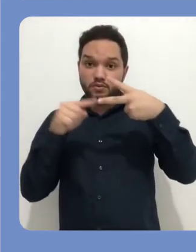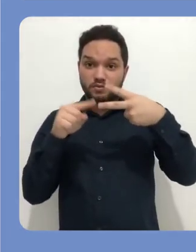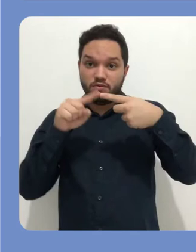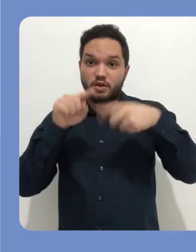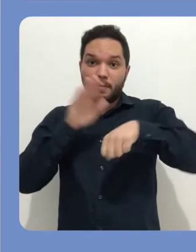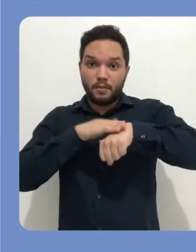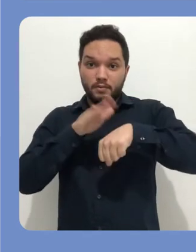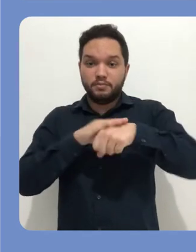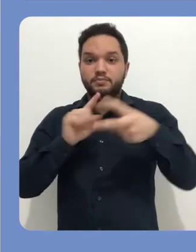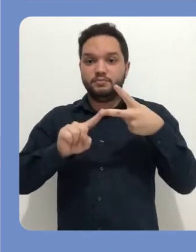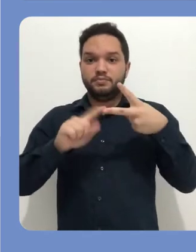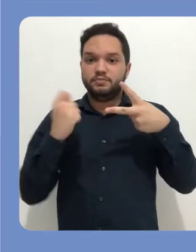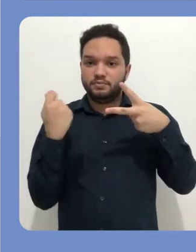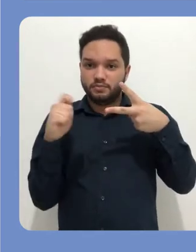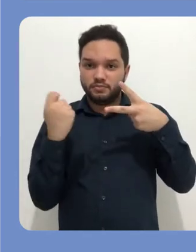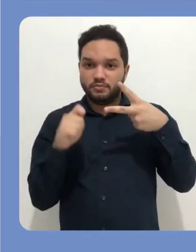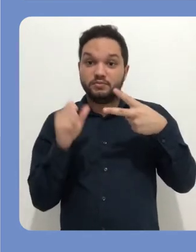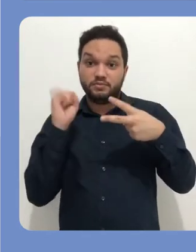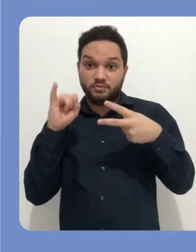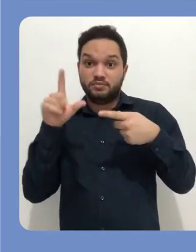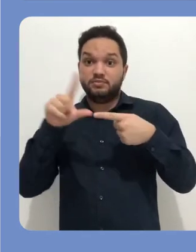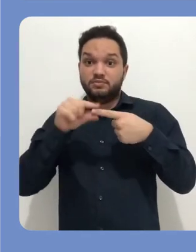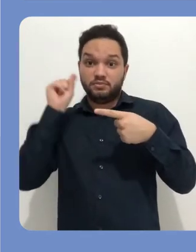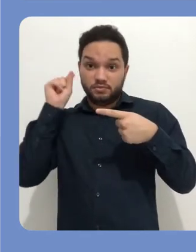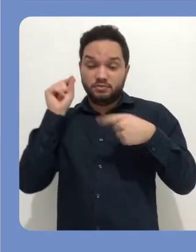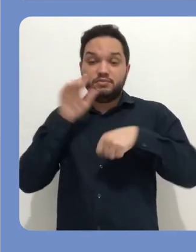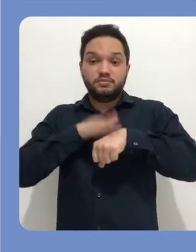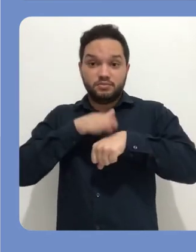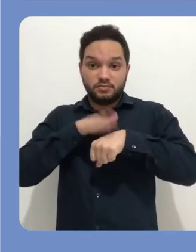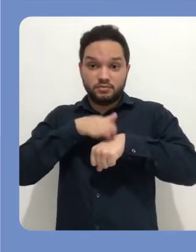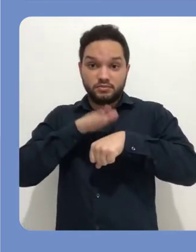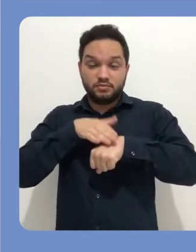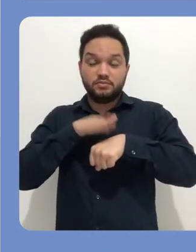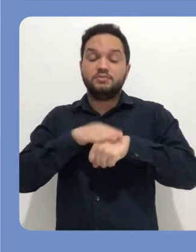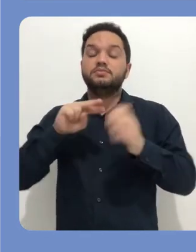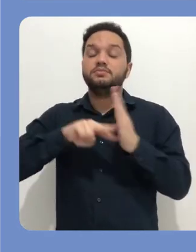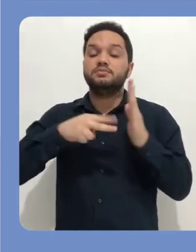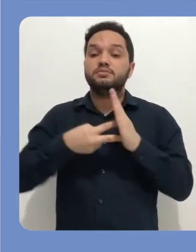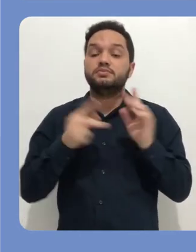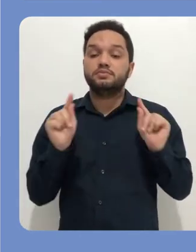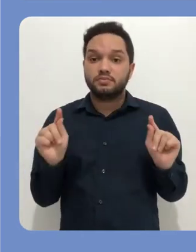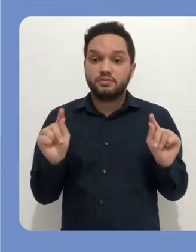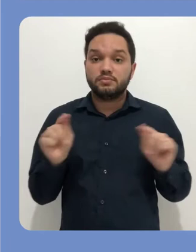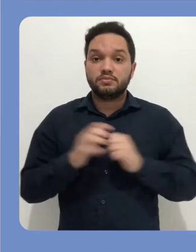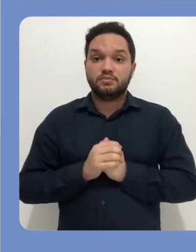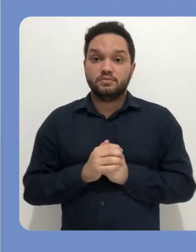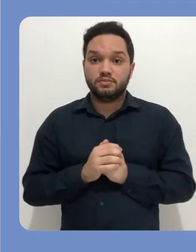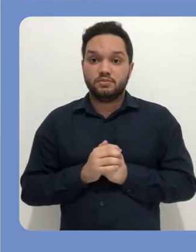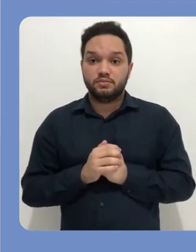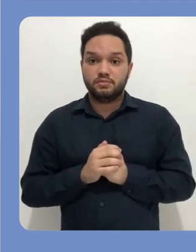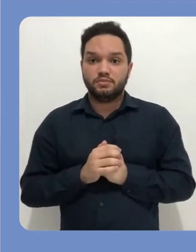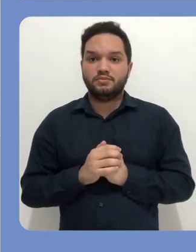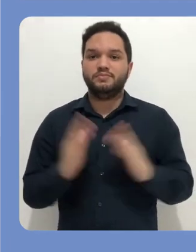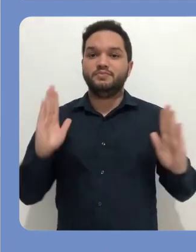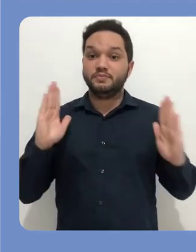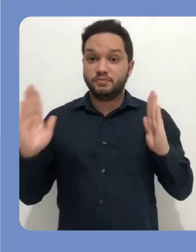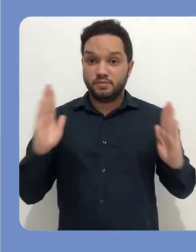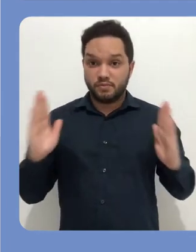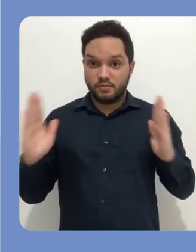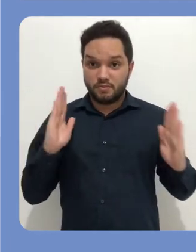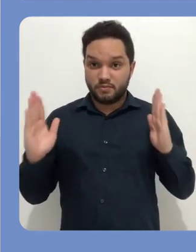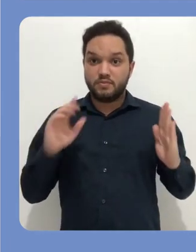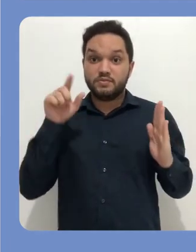Em método de homologação, há duas opções, manual e automático. Se você optar pela homologação manual,